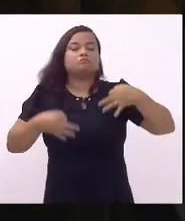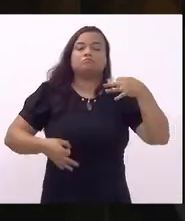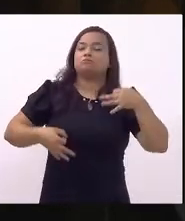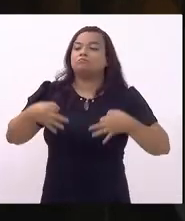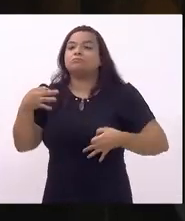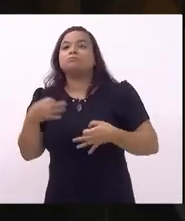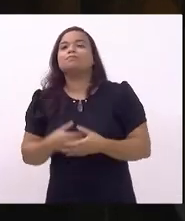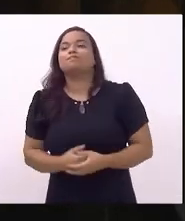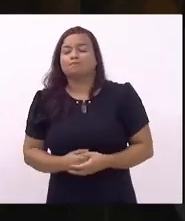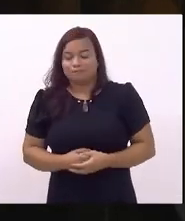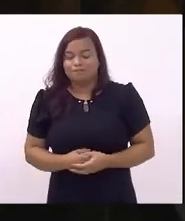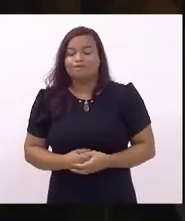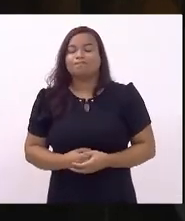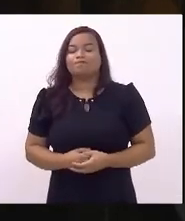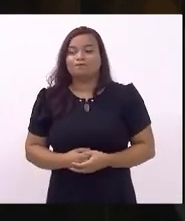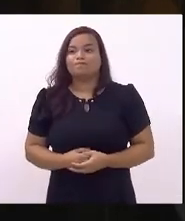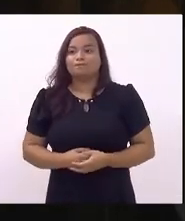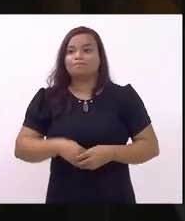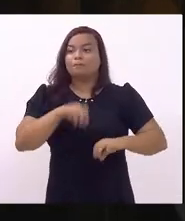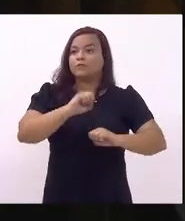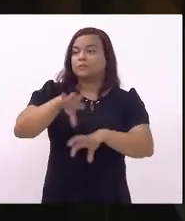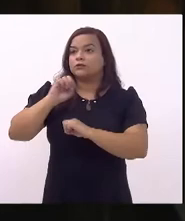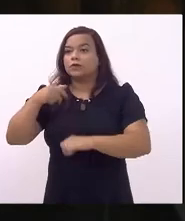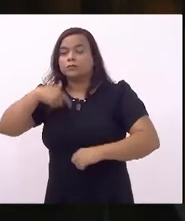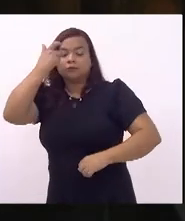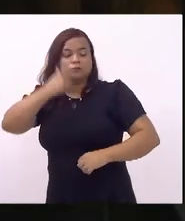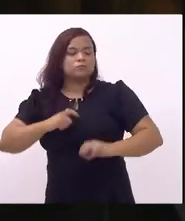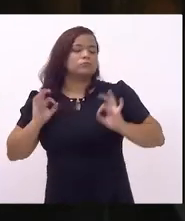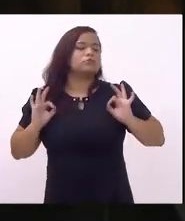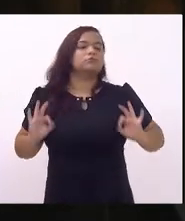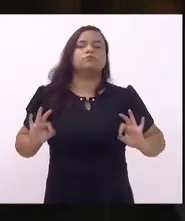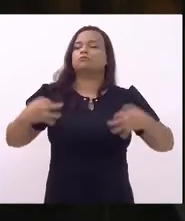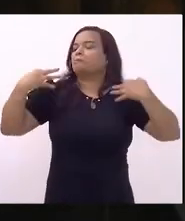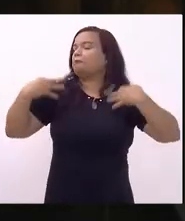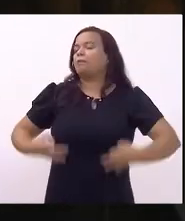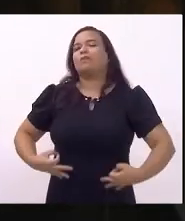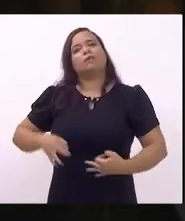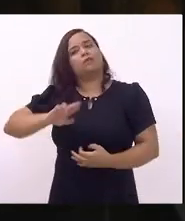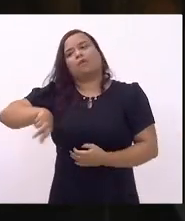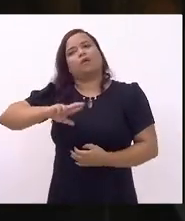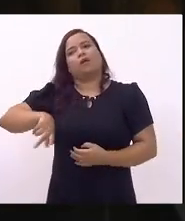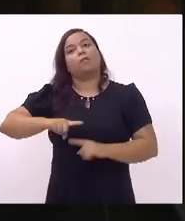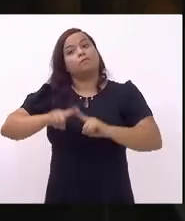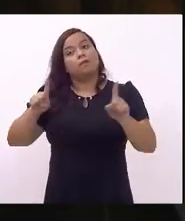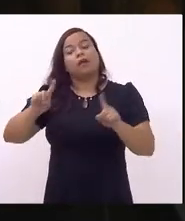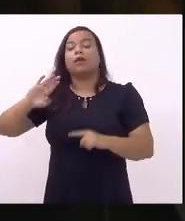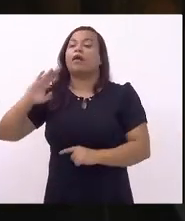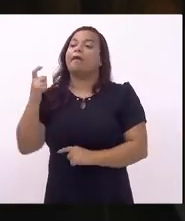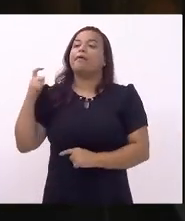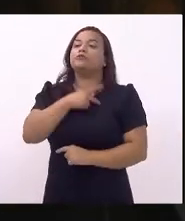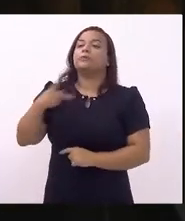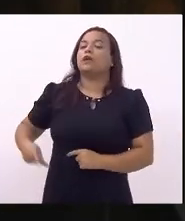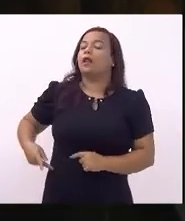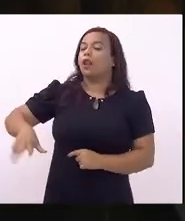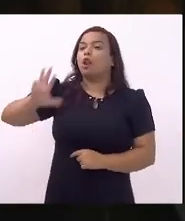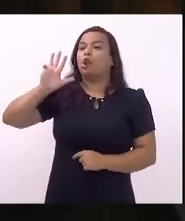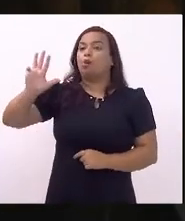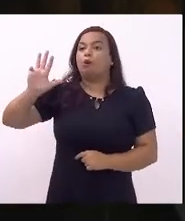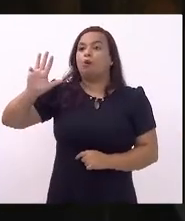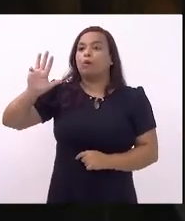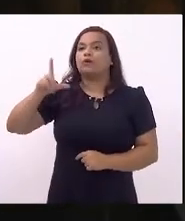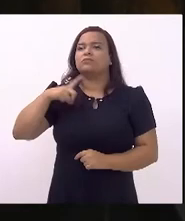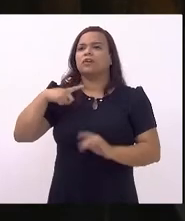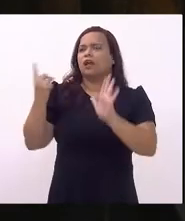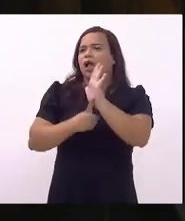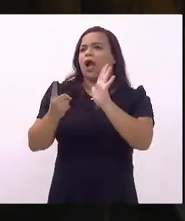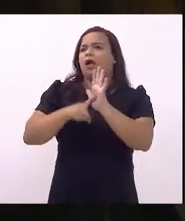de integridade e de probidade não é o caso ao passo que o ex-presidente Lula repito aqui todas as acusações que pesavam contra